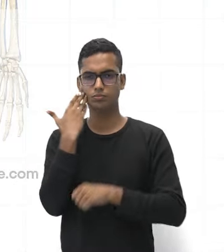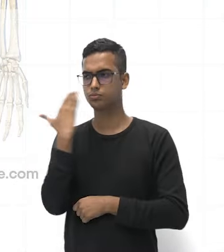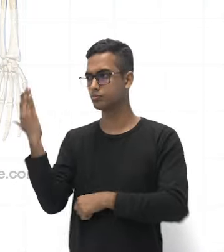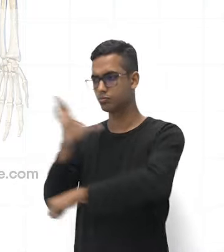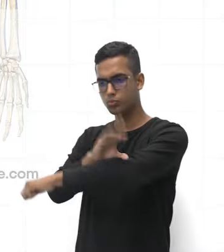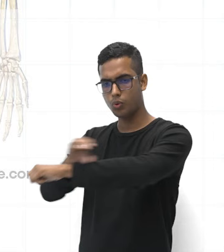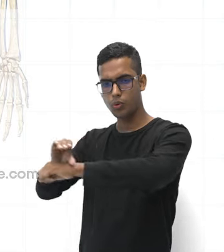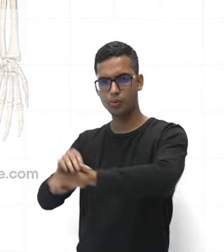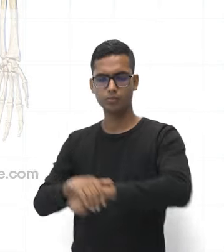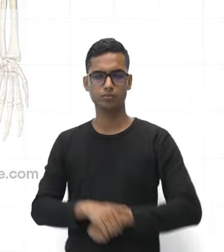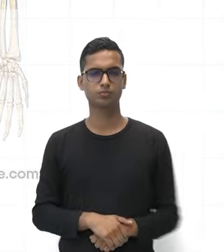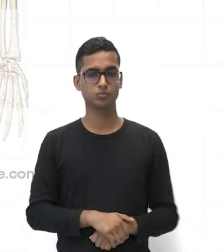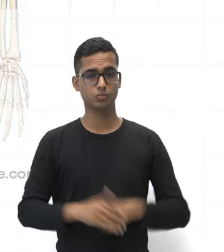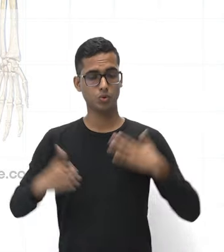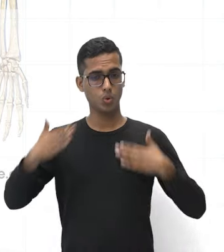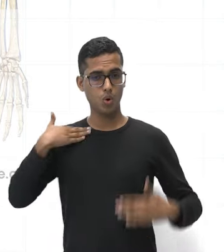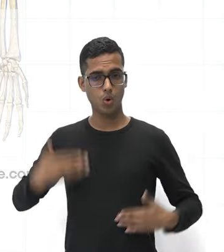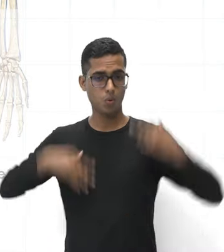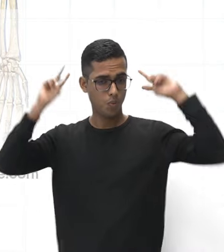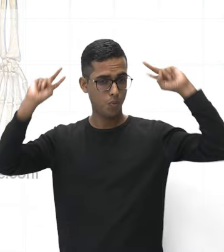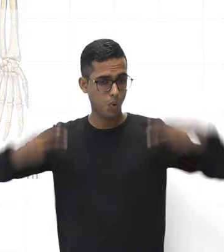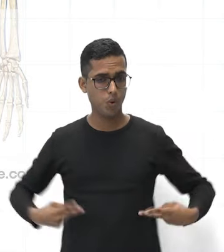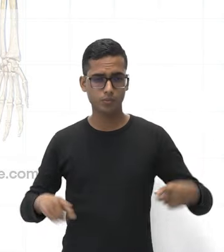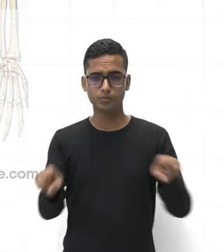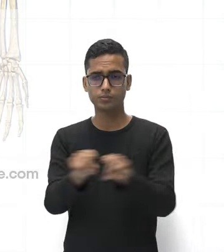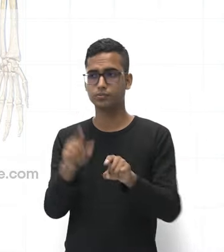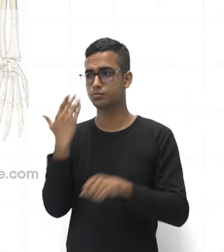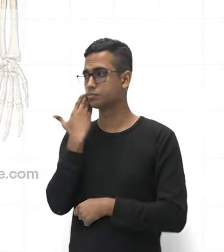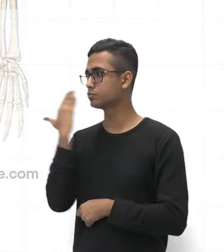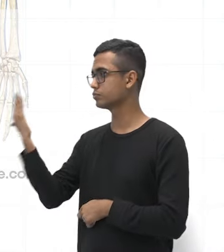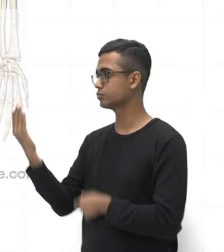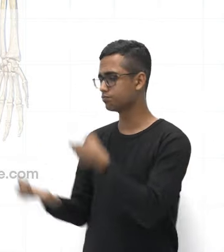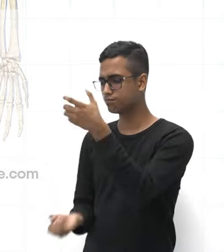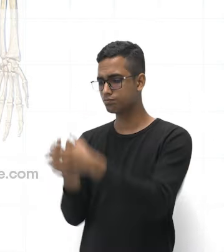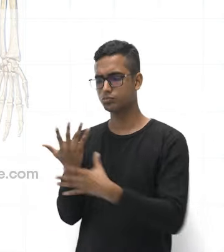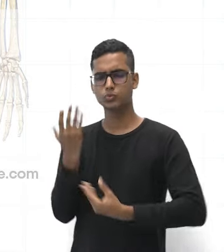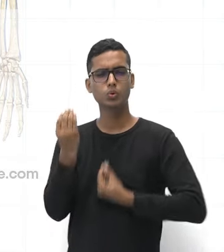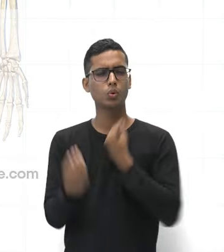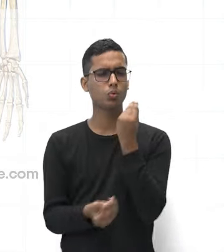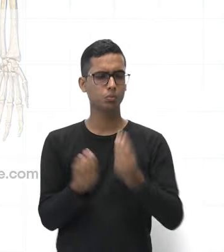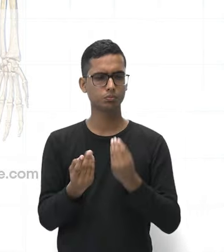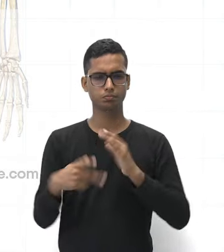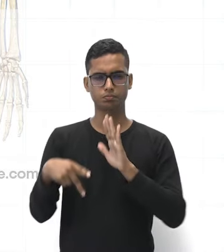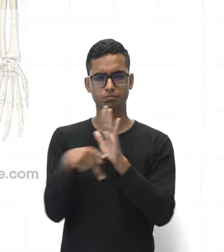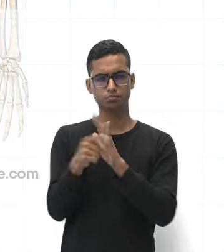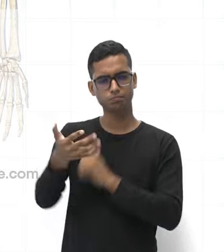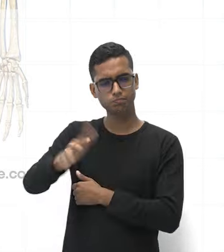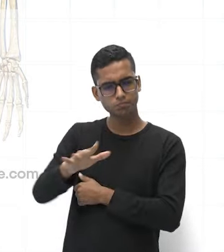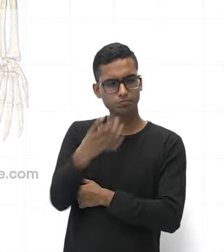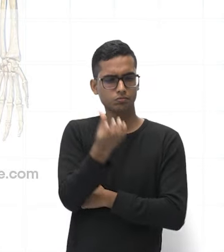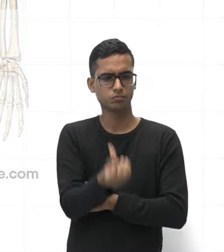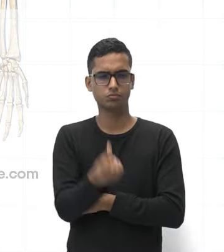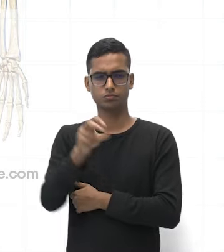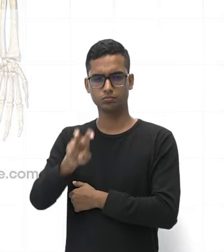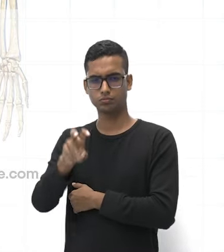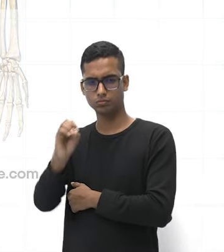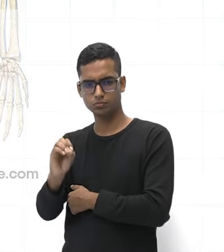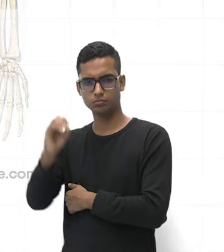O corpo humano é formado por aproximadamente